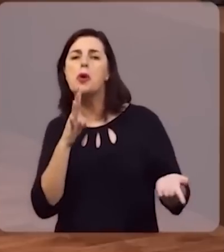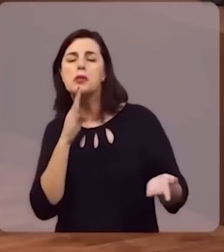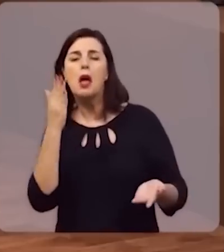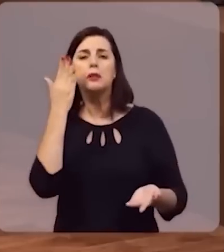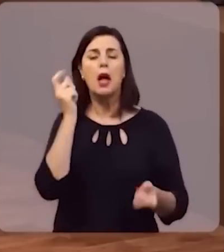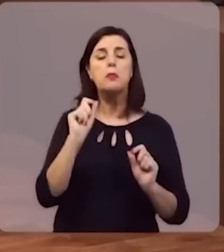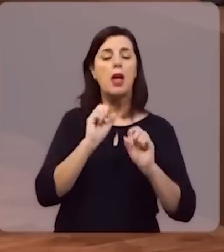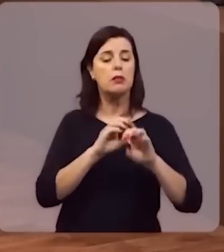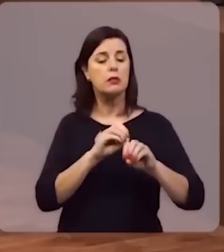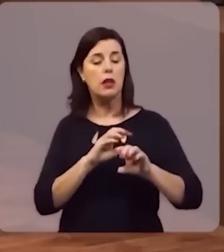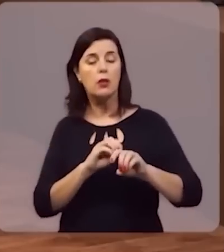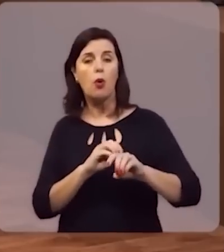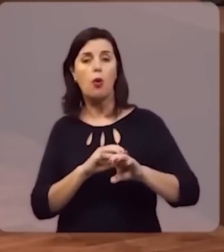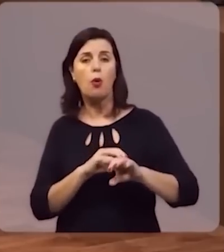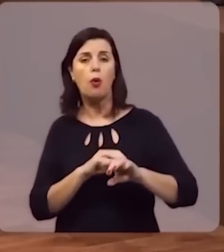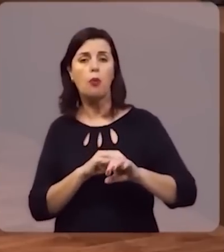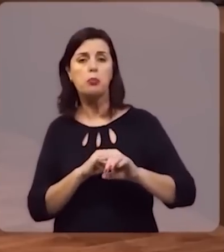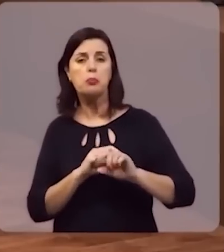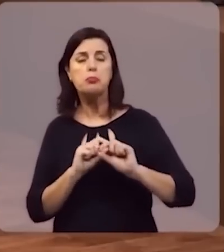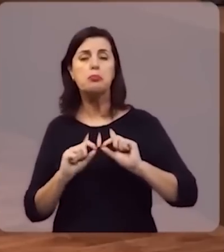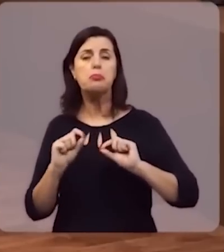saber? Quem lhe deu instrução? Quem lhe ensinou?